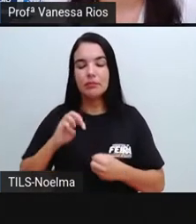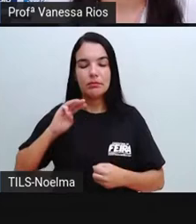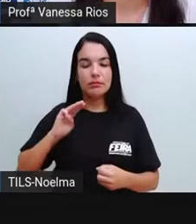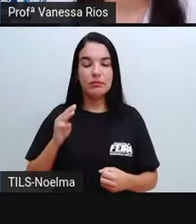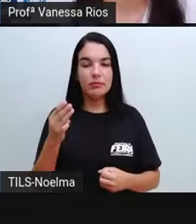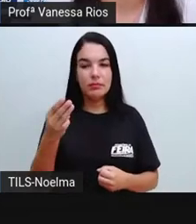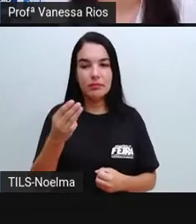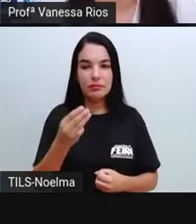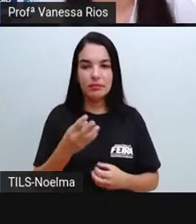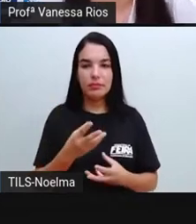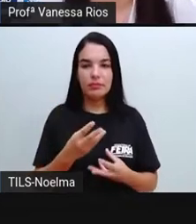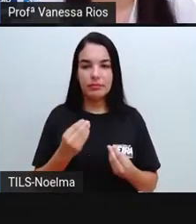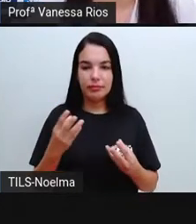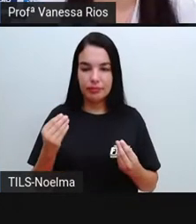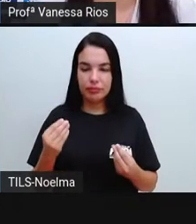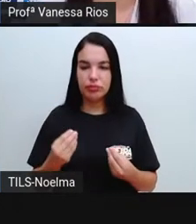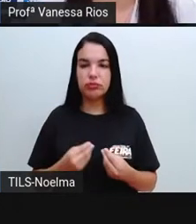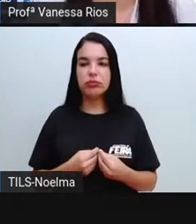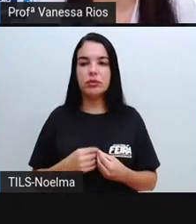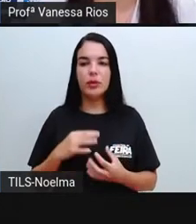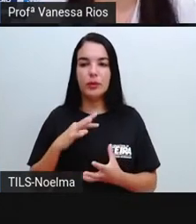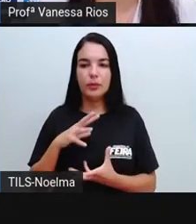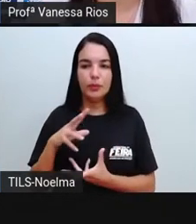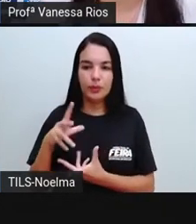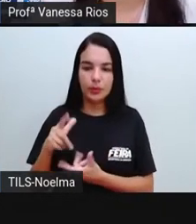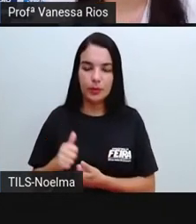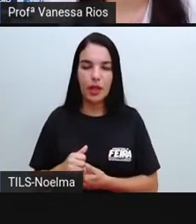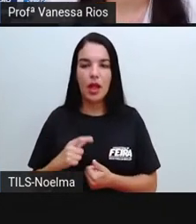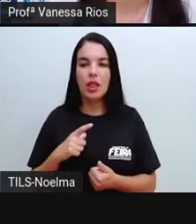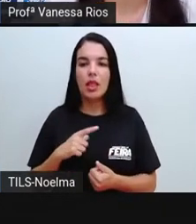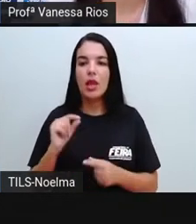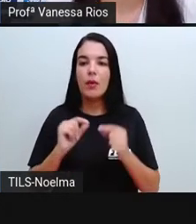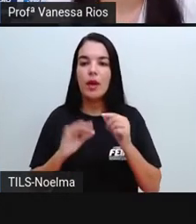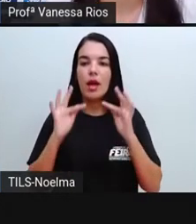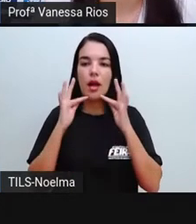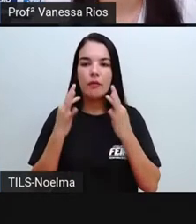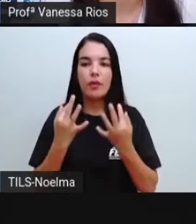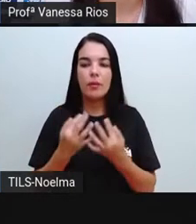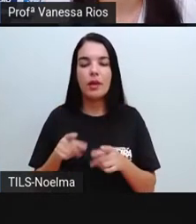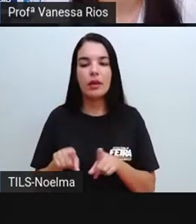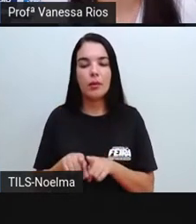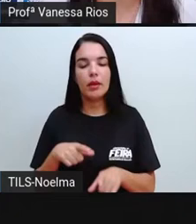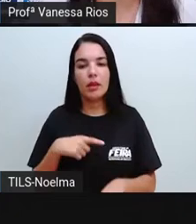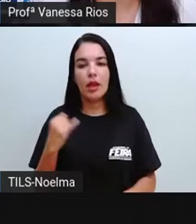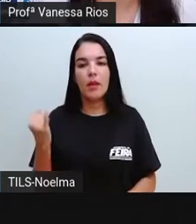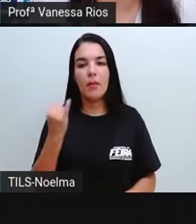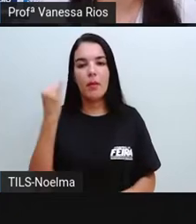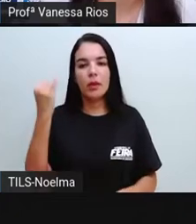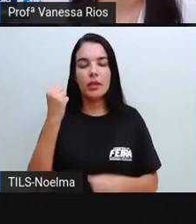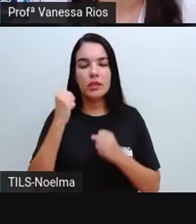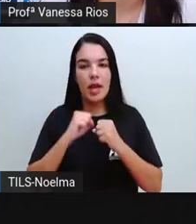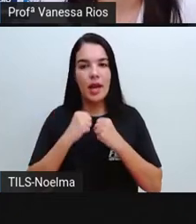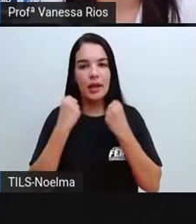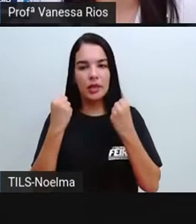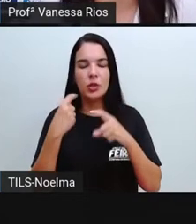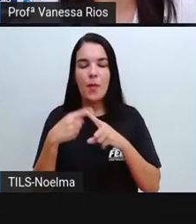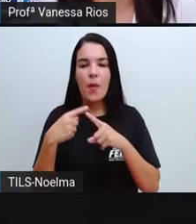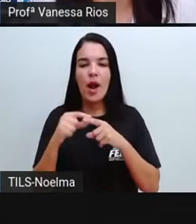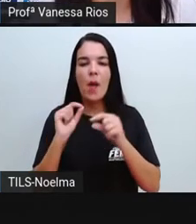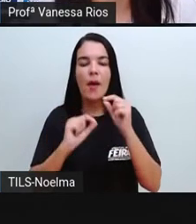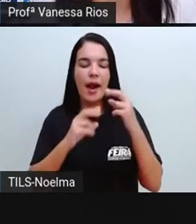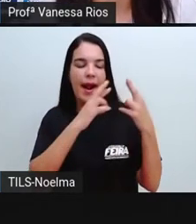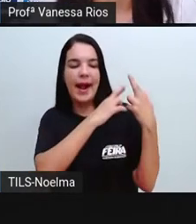familiar, a agricultura produzida em extensões menores, tem uma importância também muito grande, porque é a maior